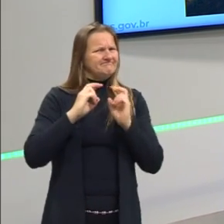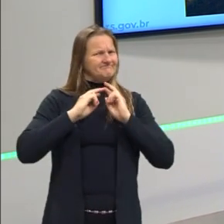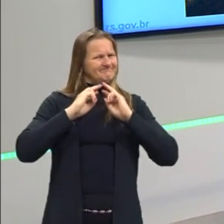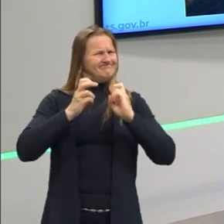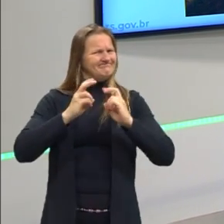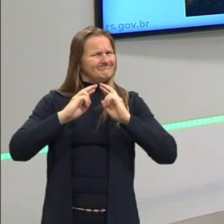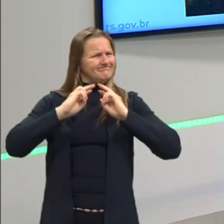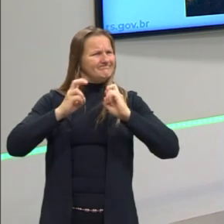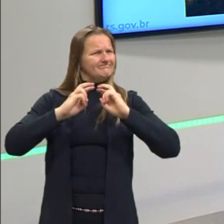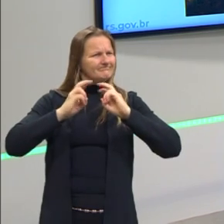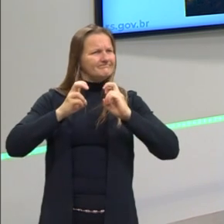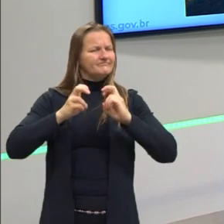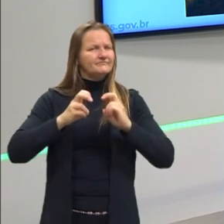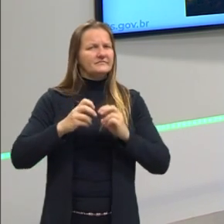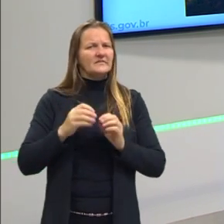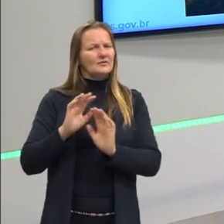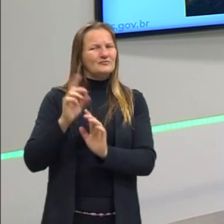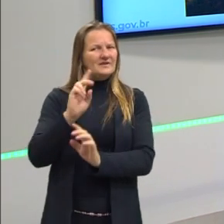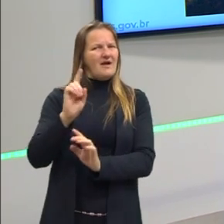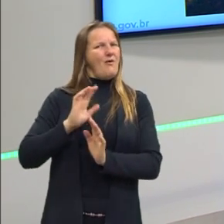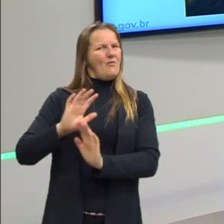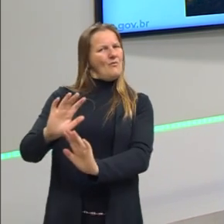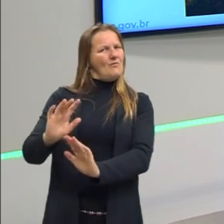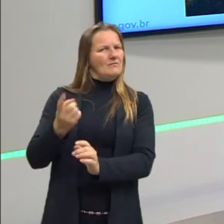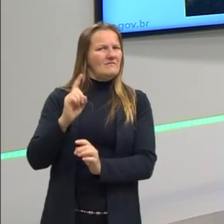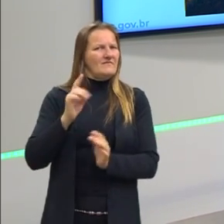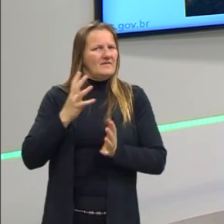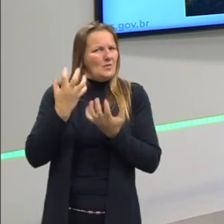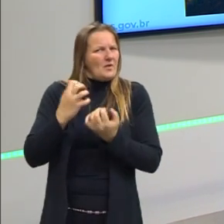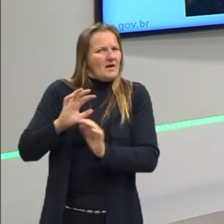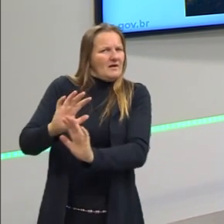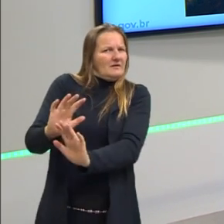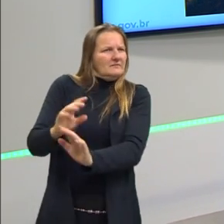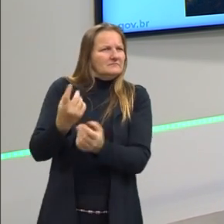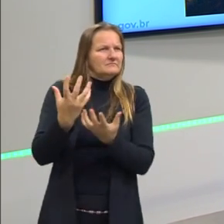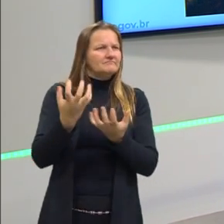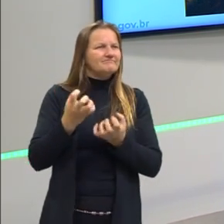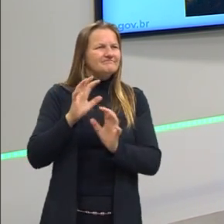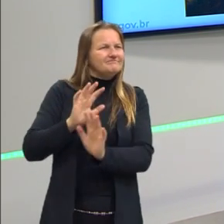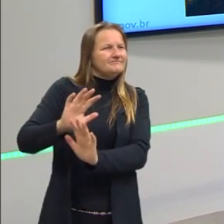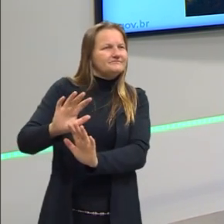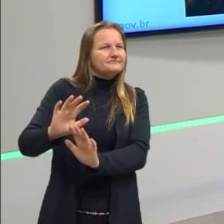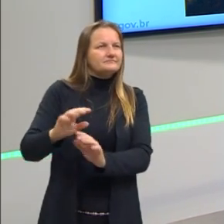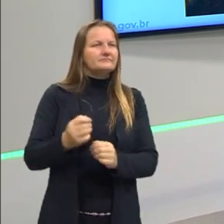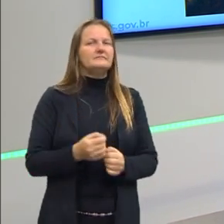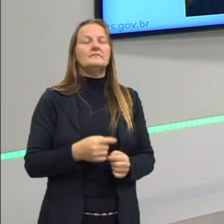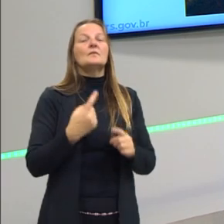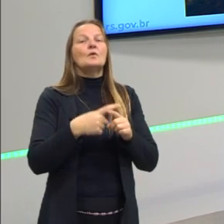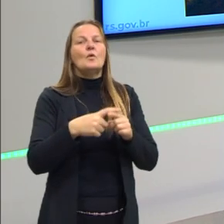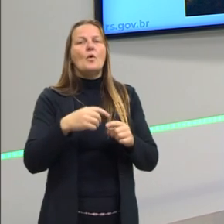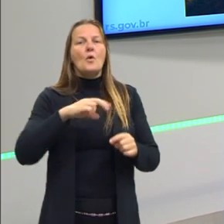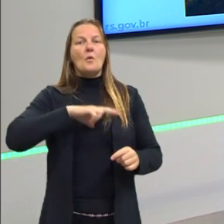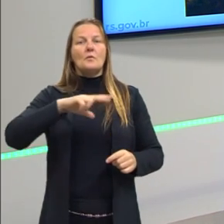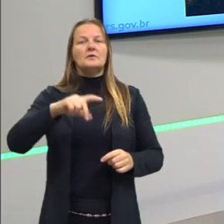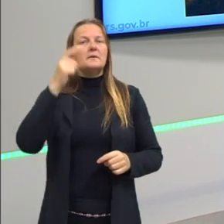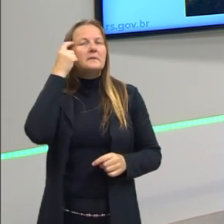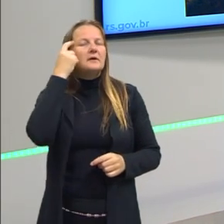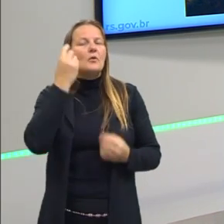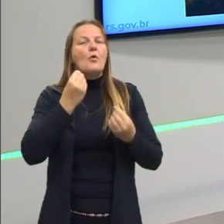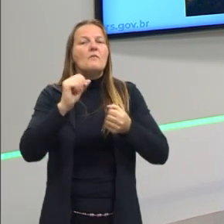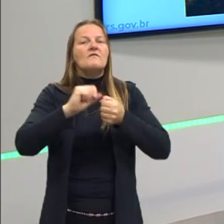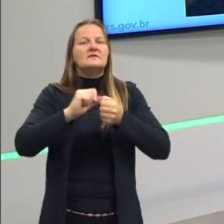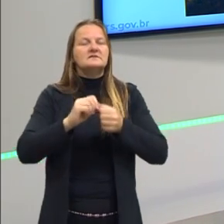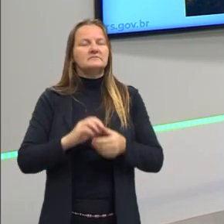explorados e começaram a se recusar a realizar esses trabalhos. E os portugueses pensaram, então, como é que a gente pode fazer eles